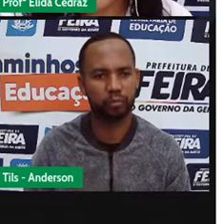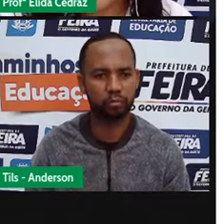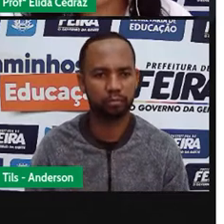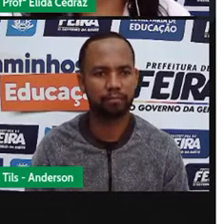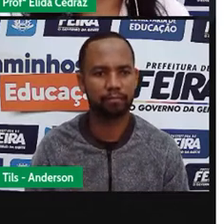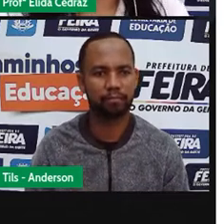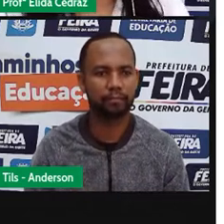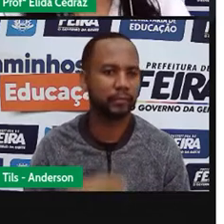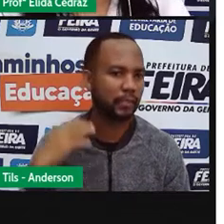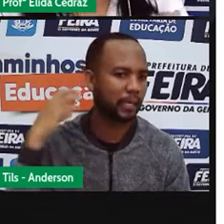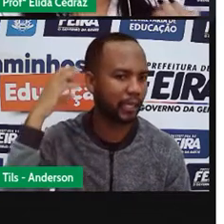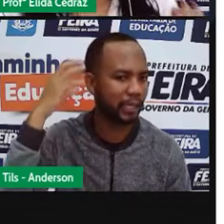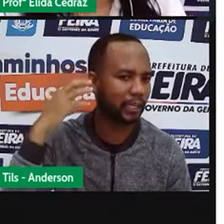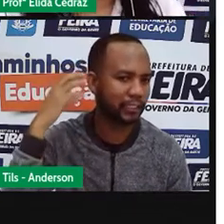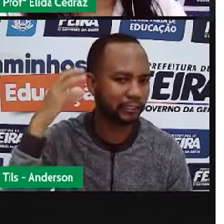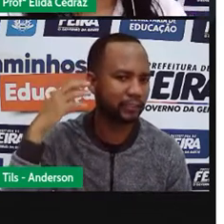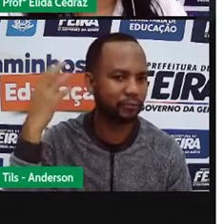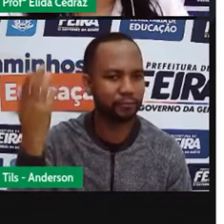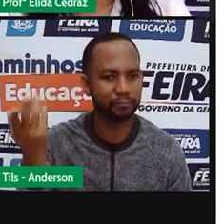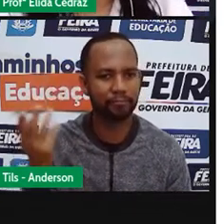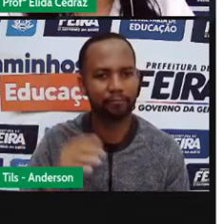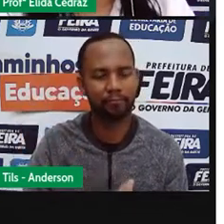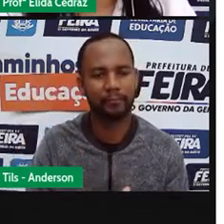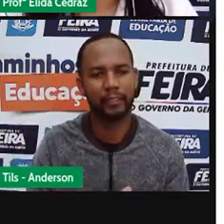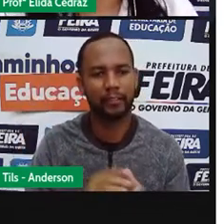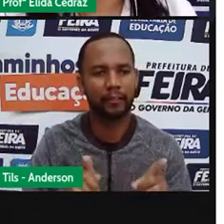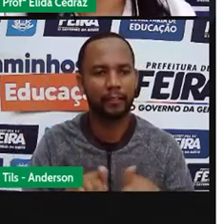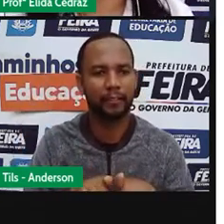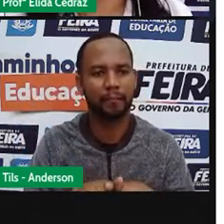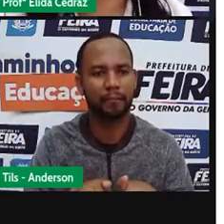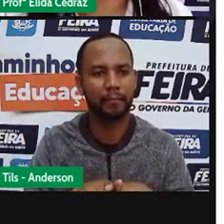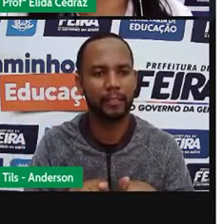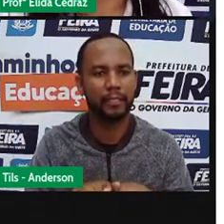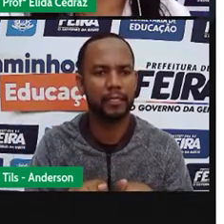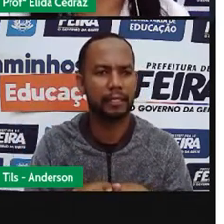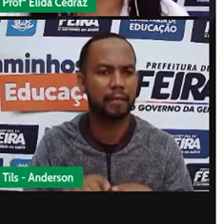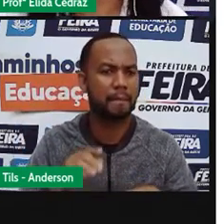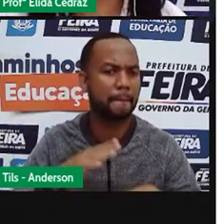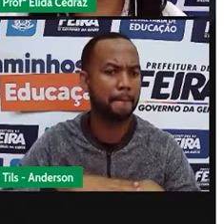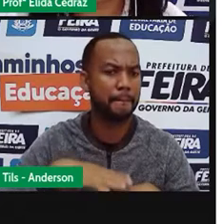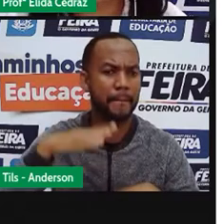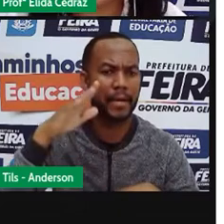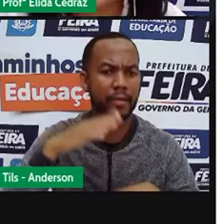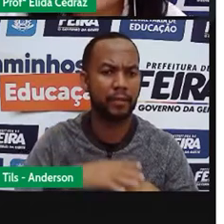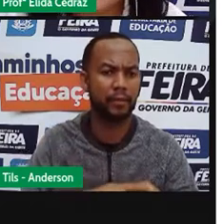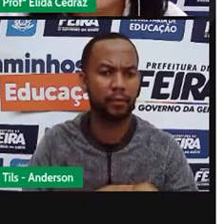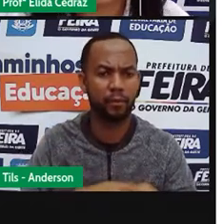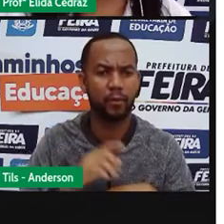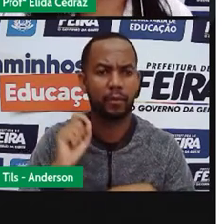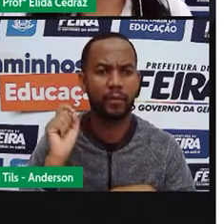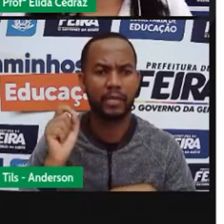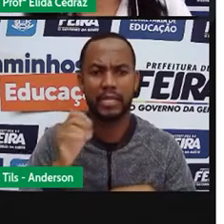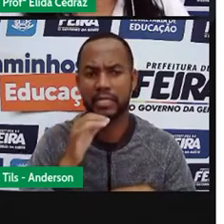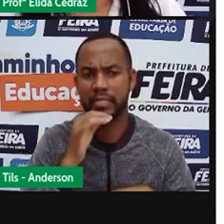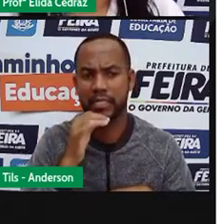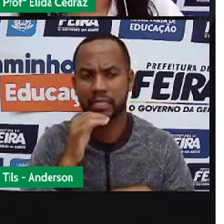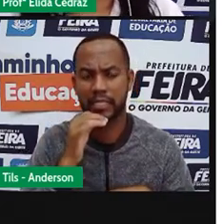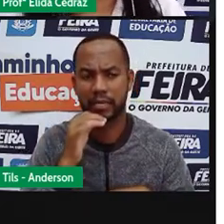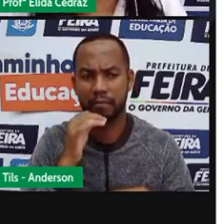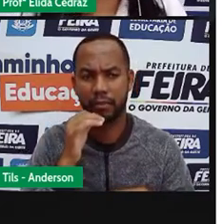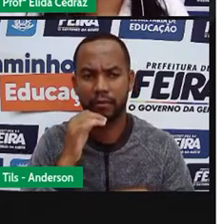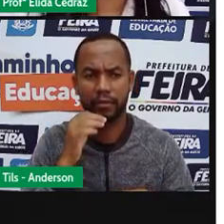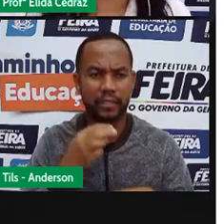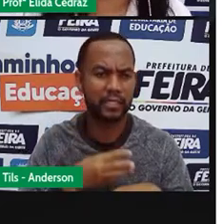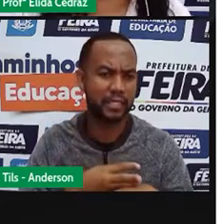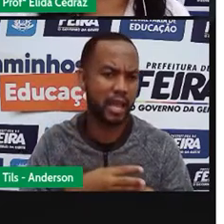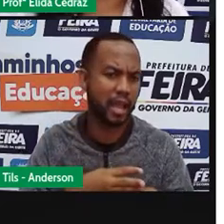Rádio, uma notícia de rádio, ela tem um alcance muito maior do que a mensagem no WhatsApp,